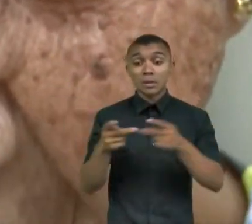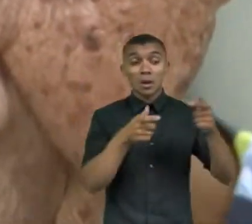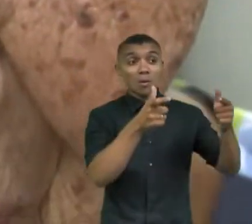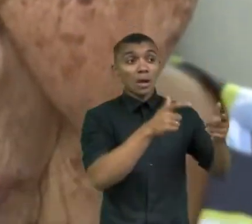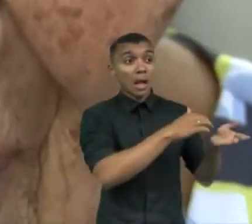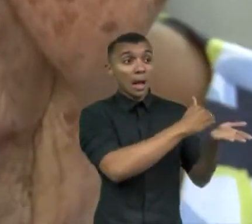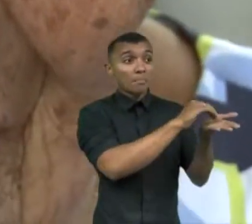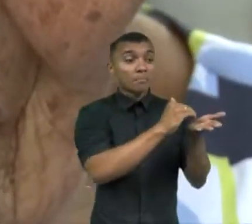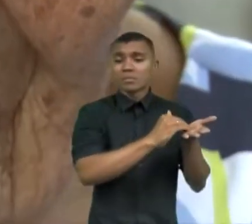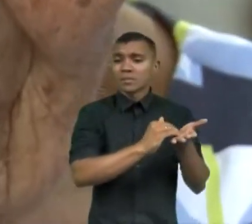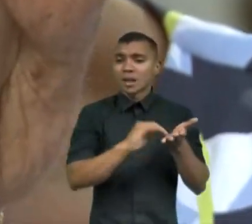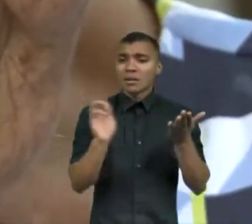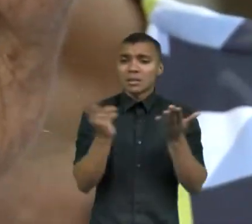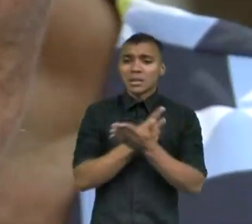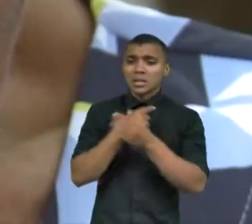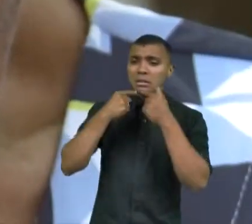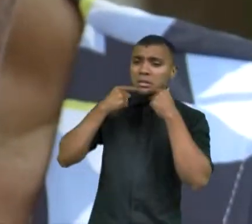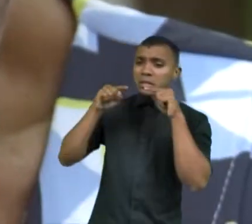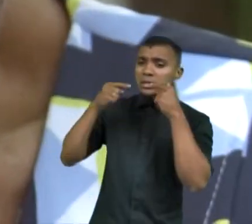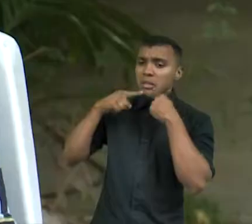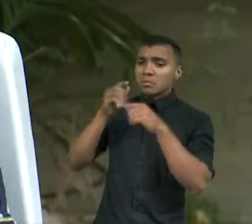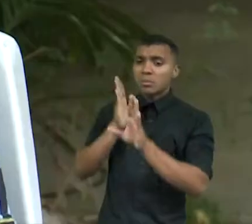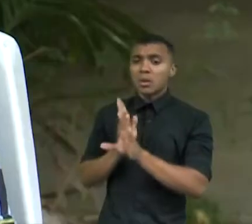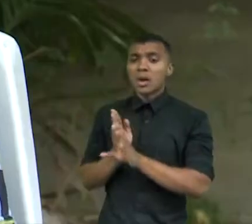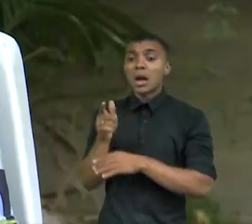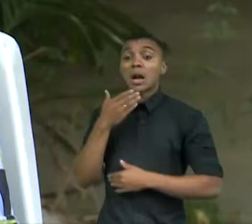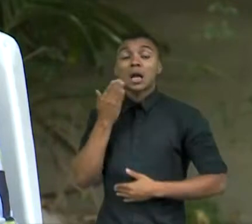questionada pela presença do deputado.